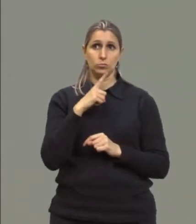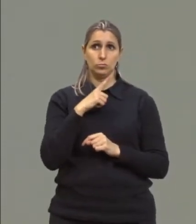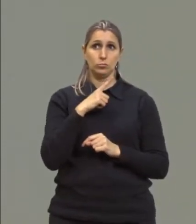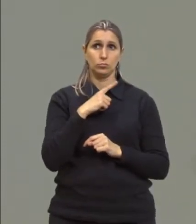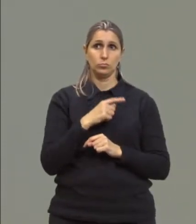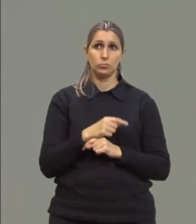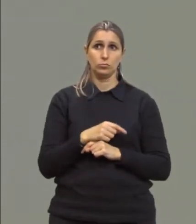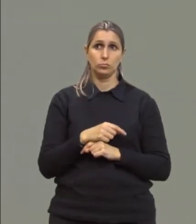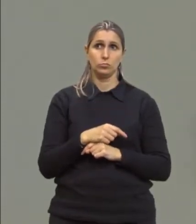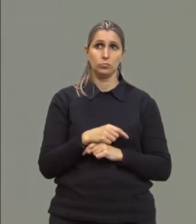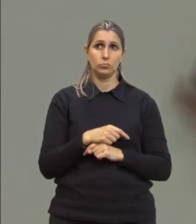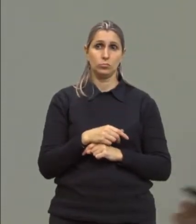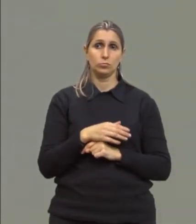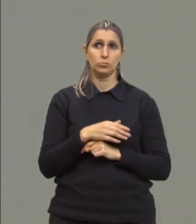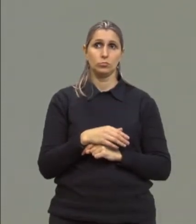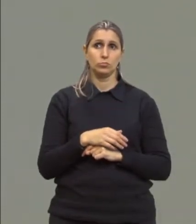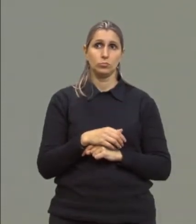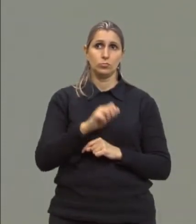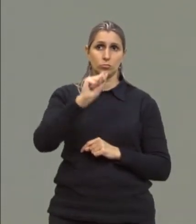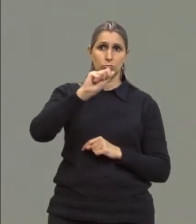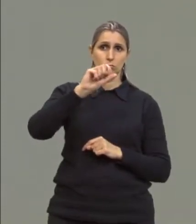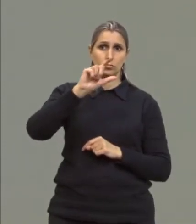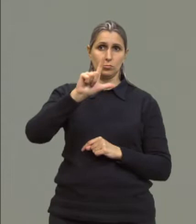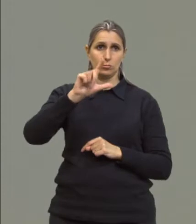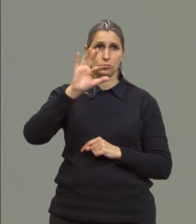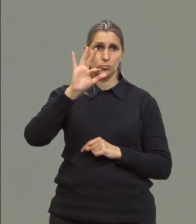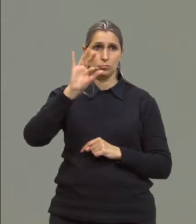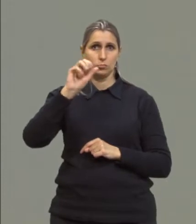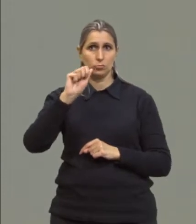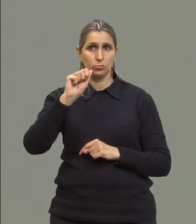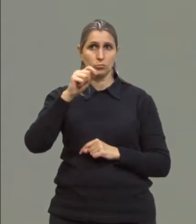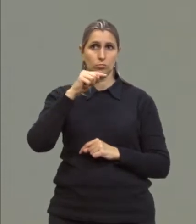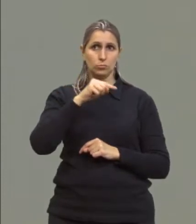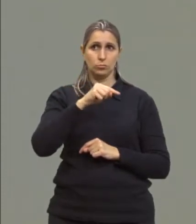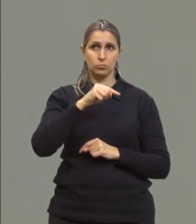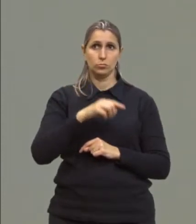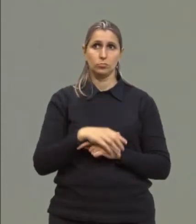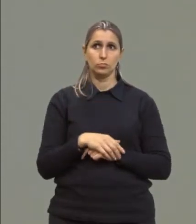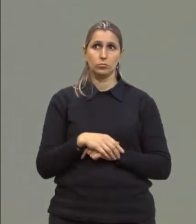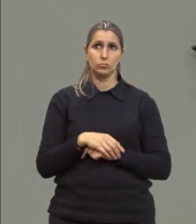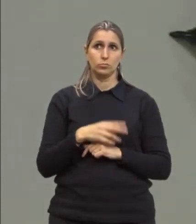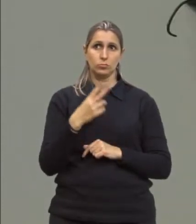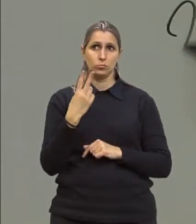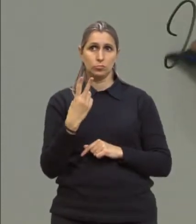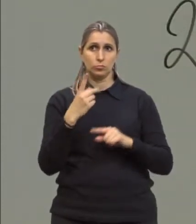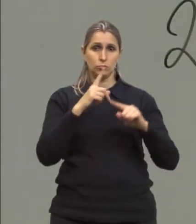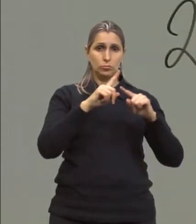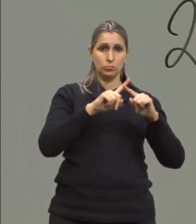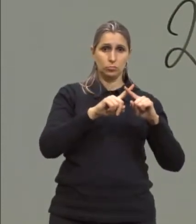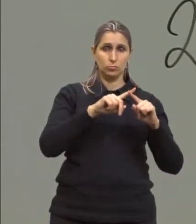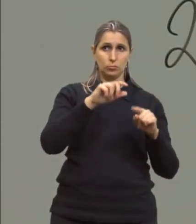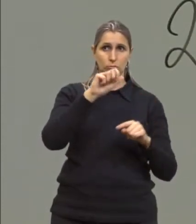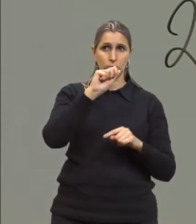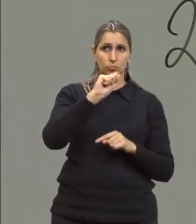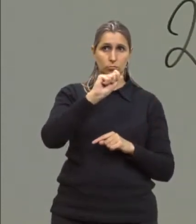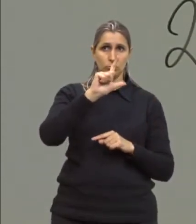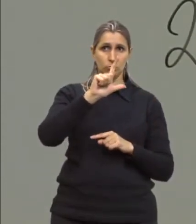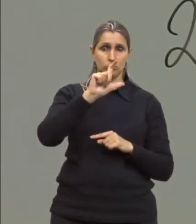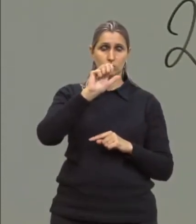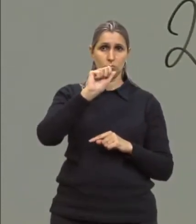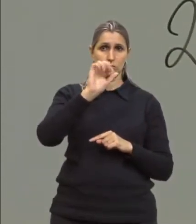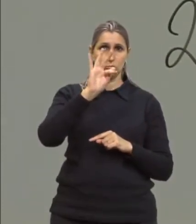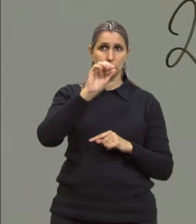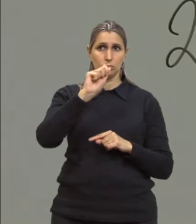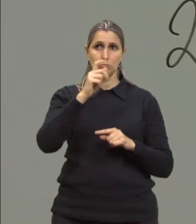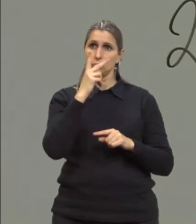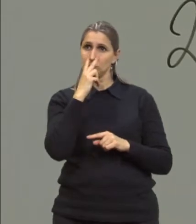o meu alfa que está aqui, alfa que está aqui, esse 2 foi para lá, vai ficar 2 alfa igual ao